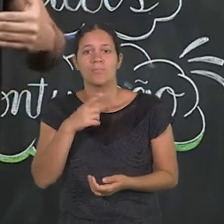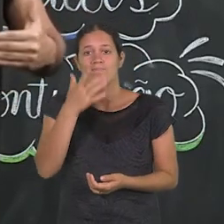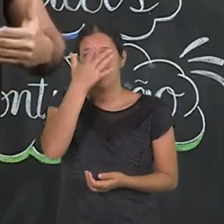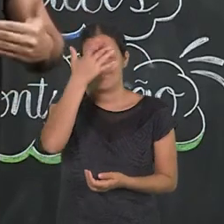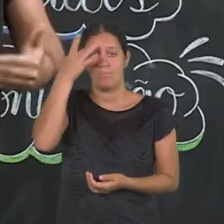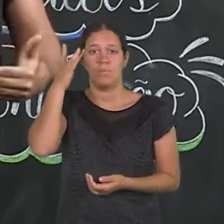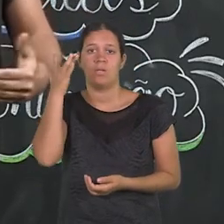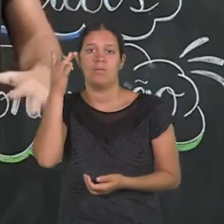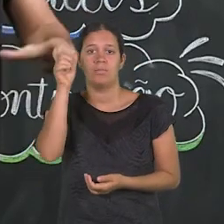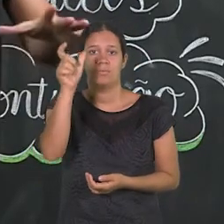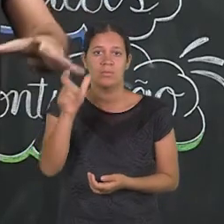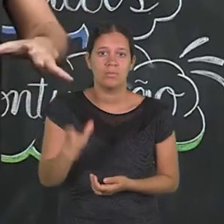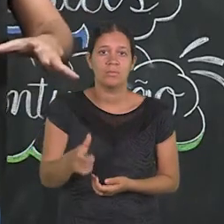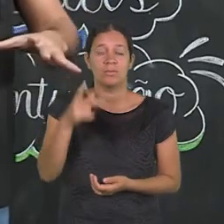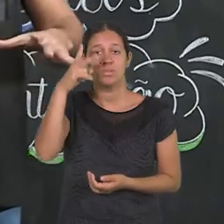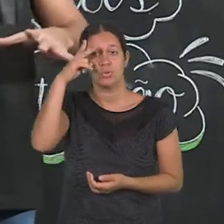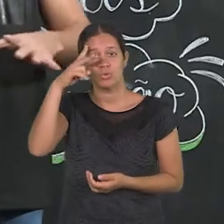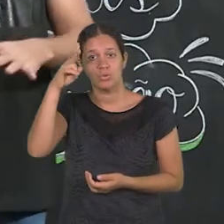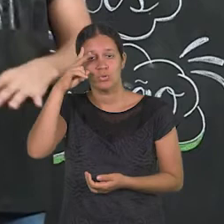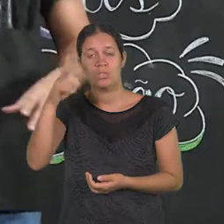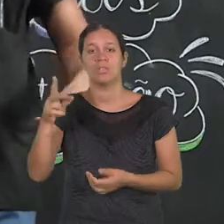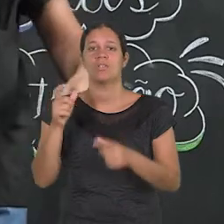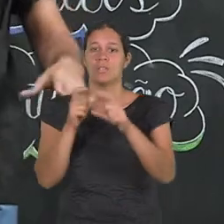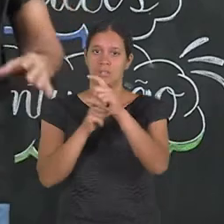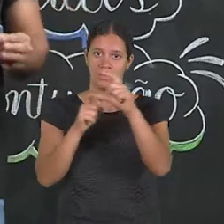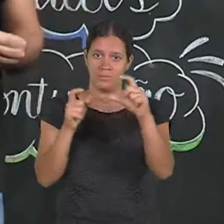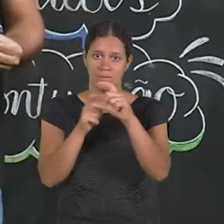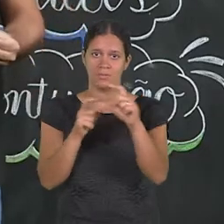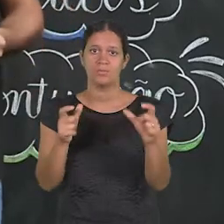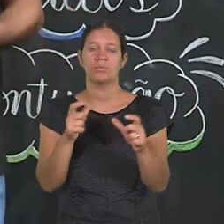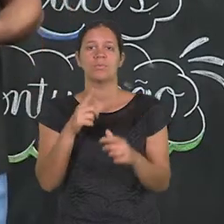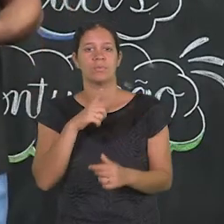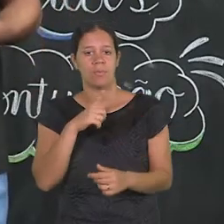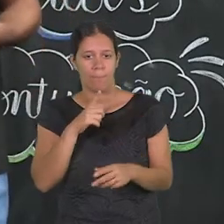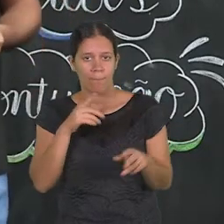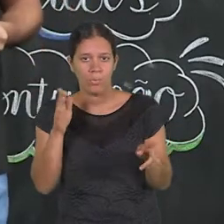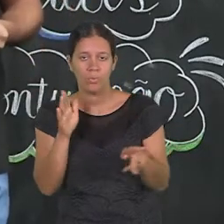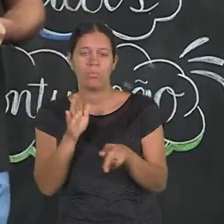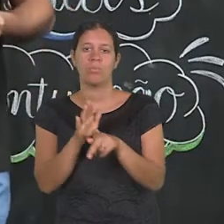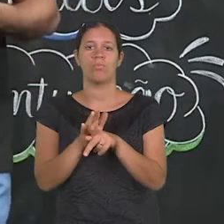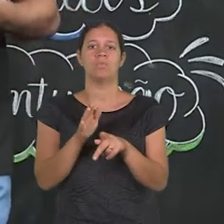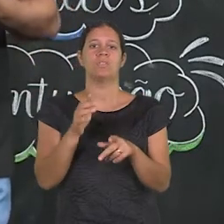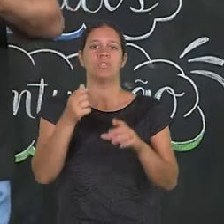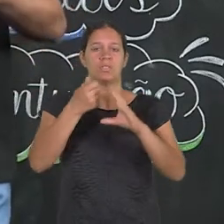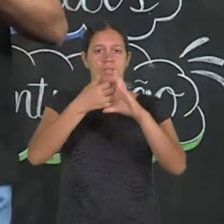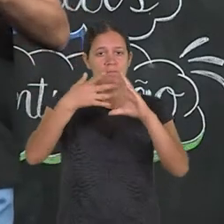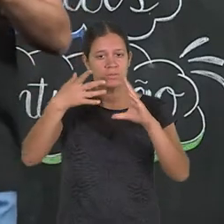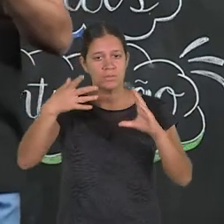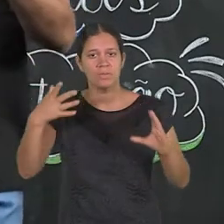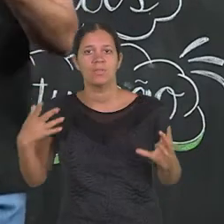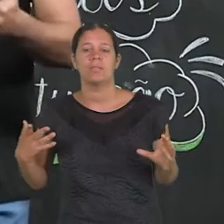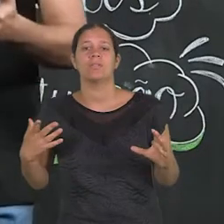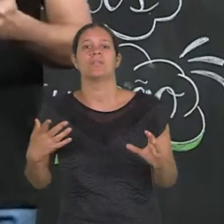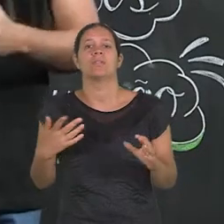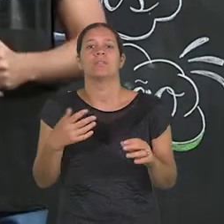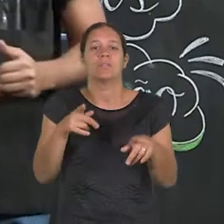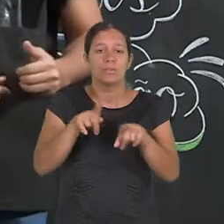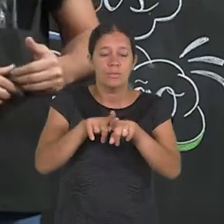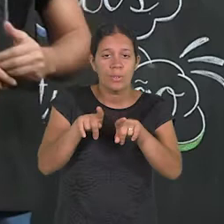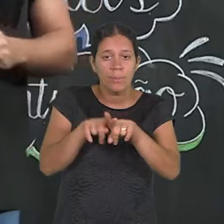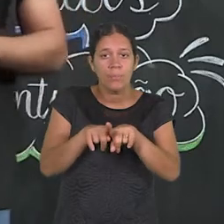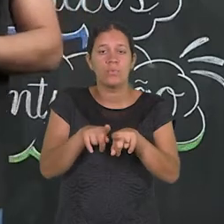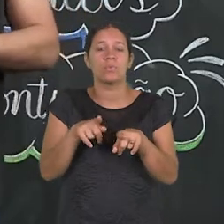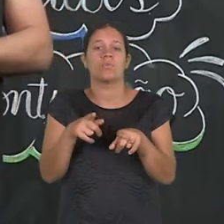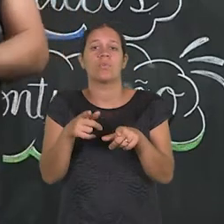personagens. No caso das histórias em quadrinhos, os personagens ganham identificação própria por meio de uma característica física,